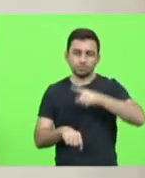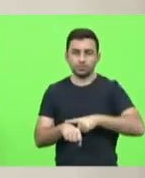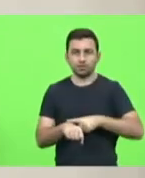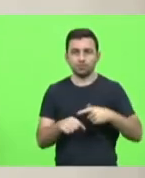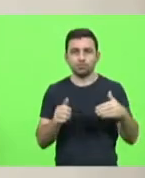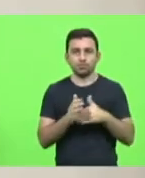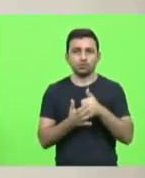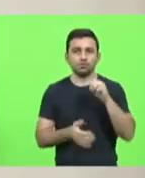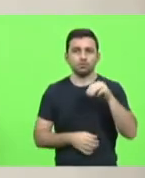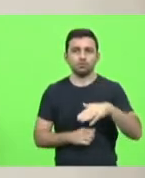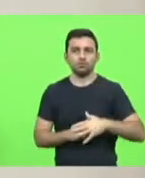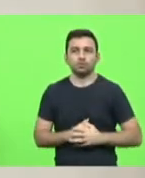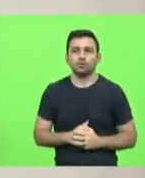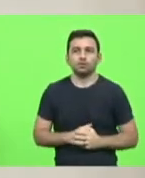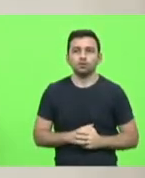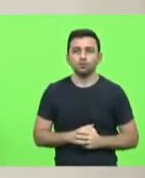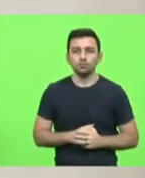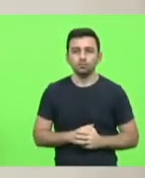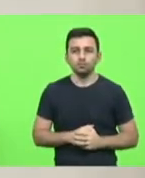minutos, deputado.